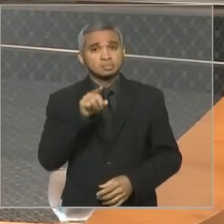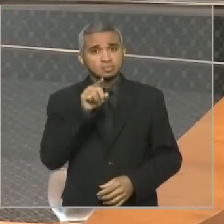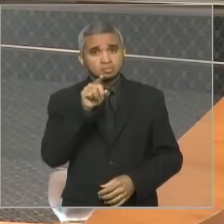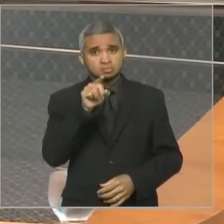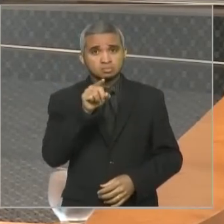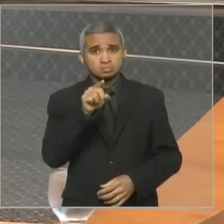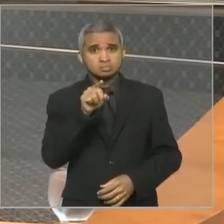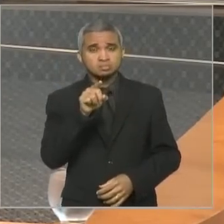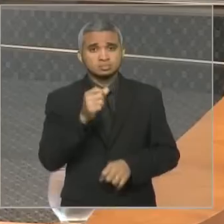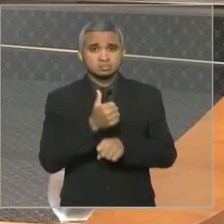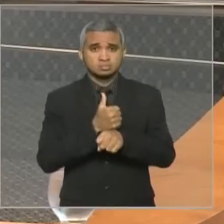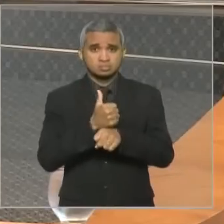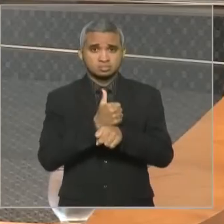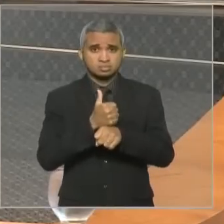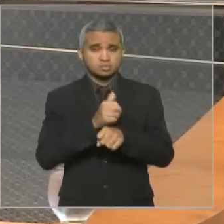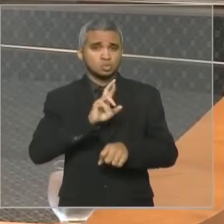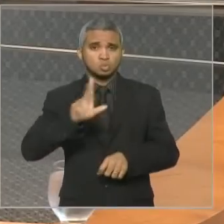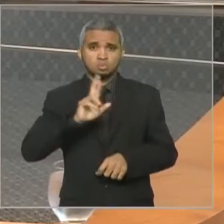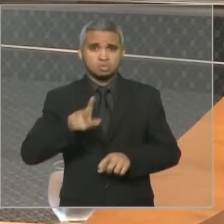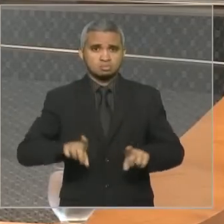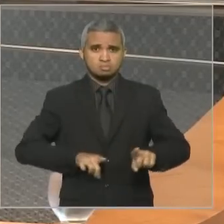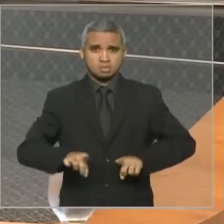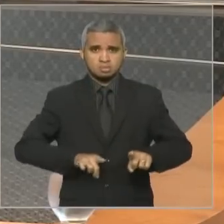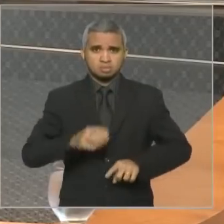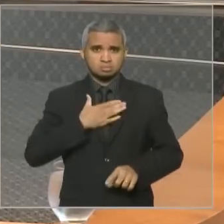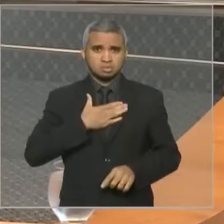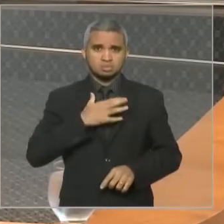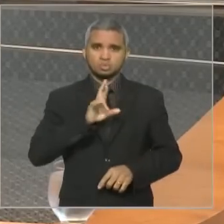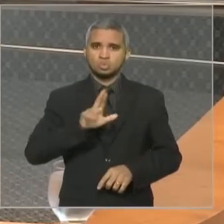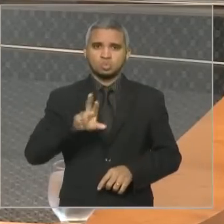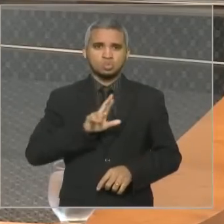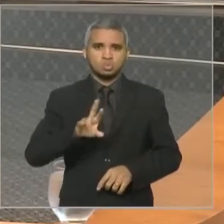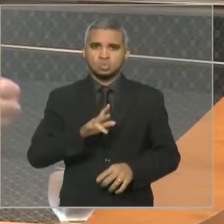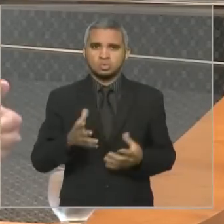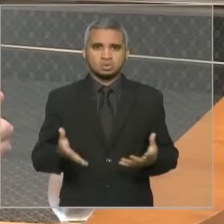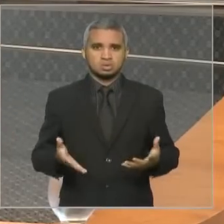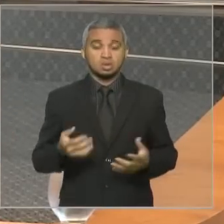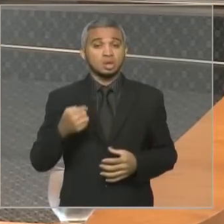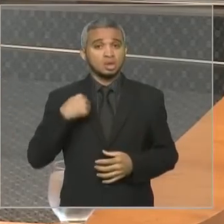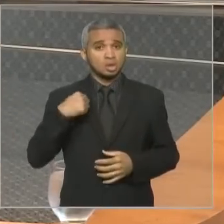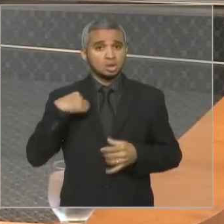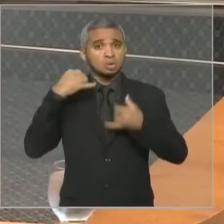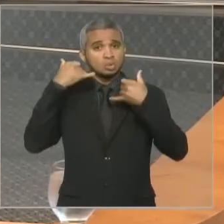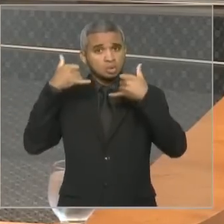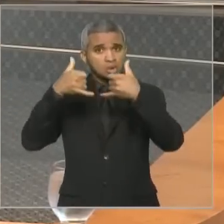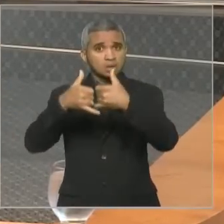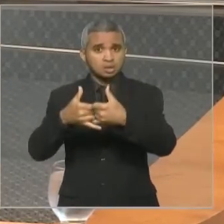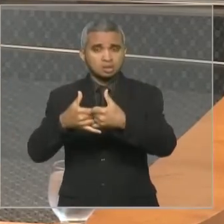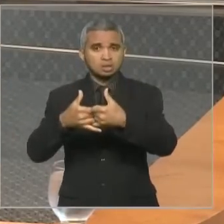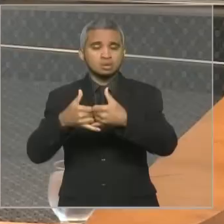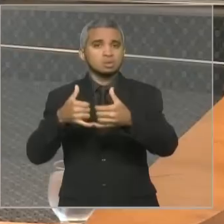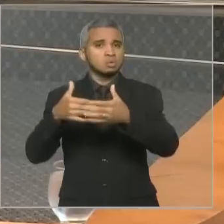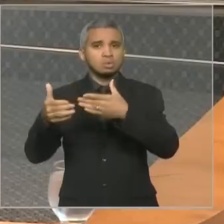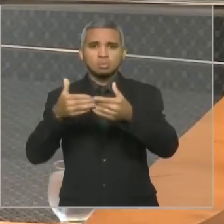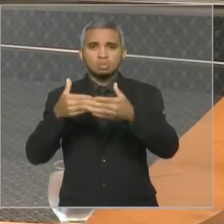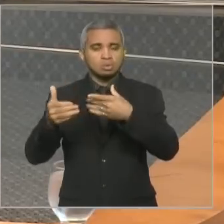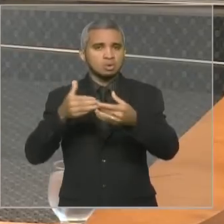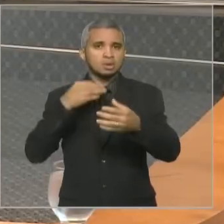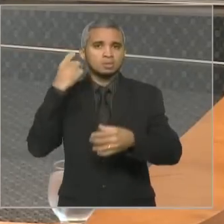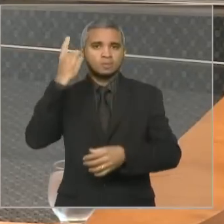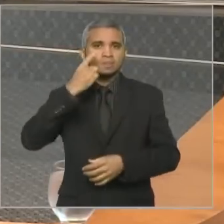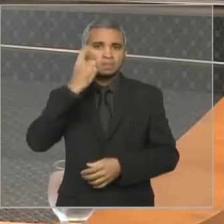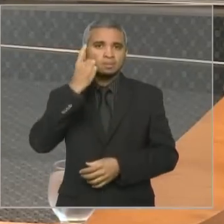primeiro, é que ela não é minha prima e eu ligo sempre que foi instado por qualquer tipo de político que me pedia para fazer a intervenção.